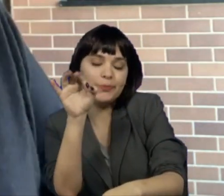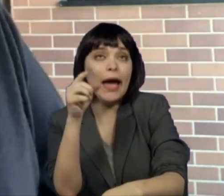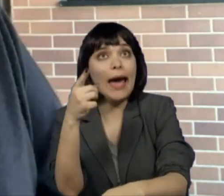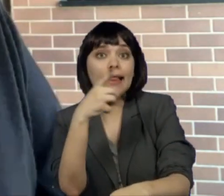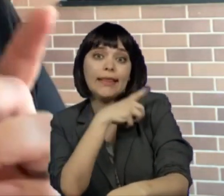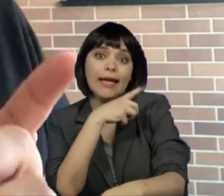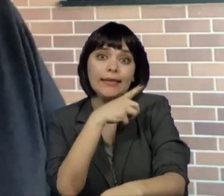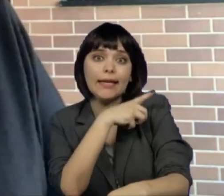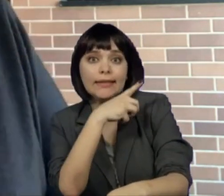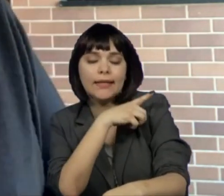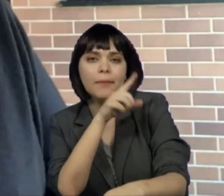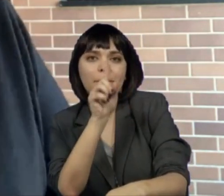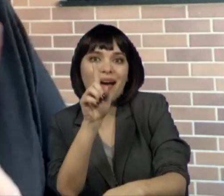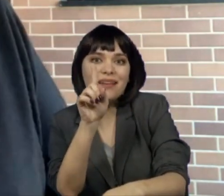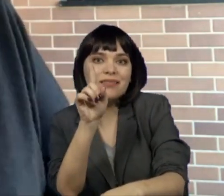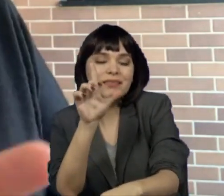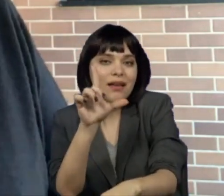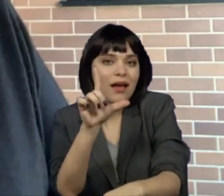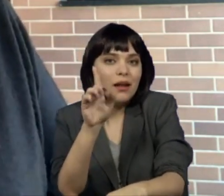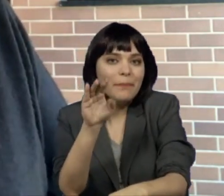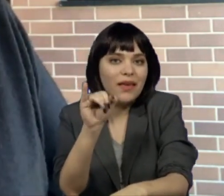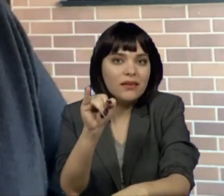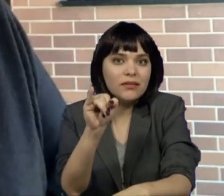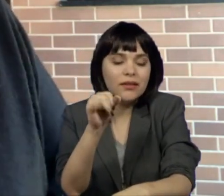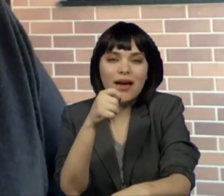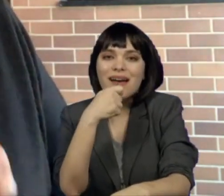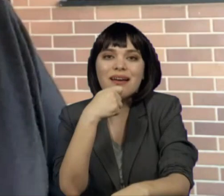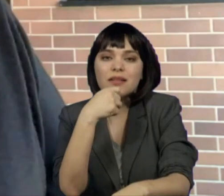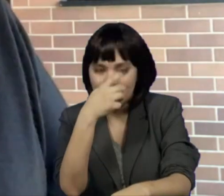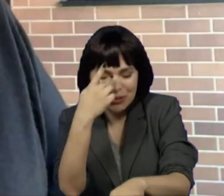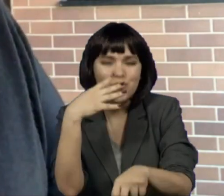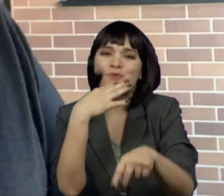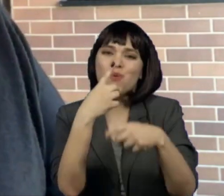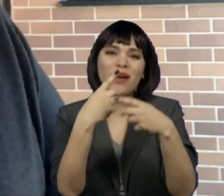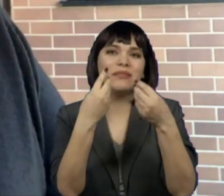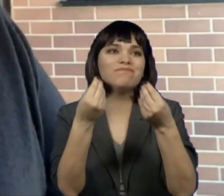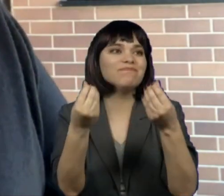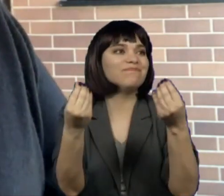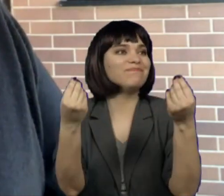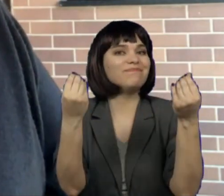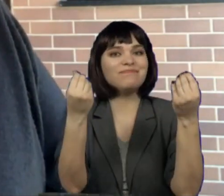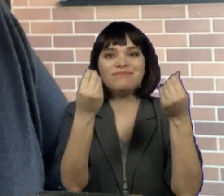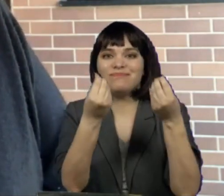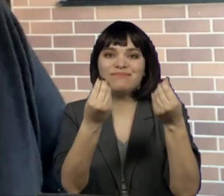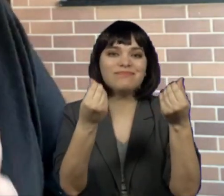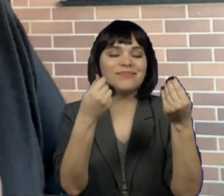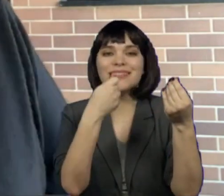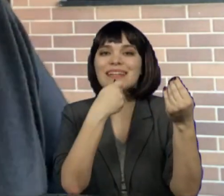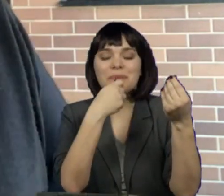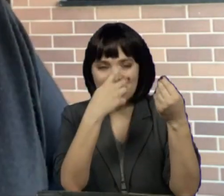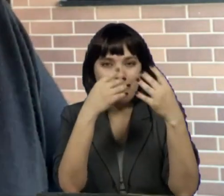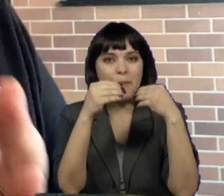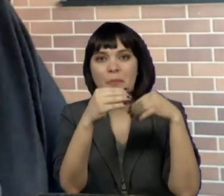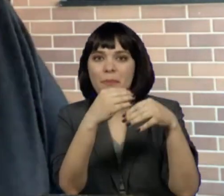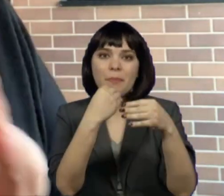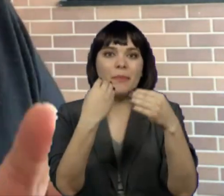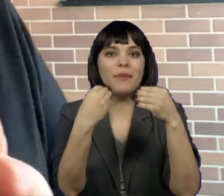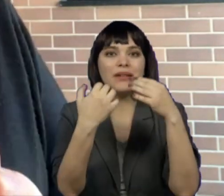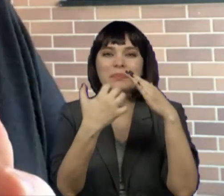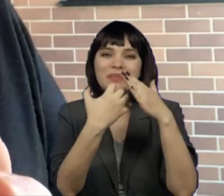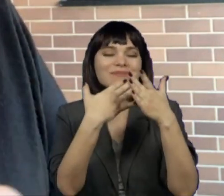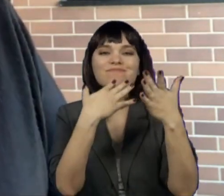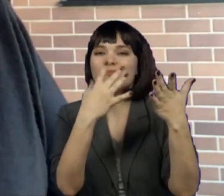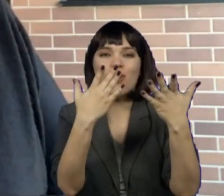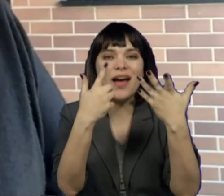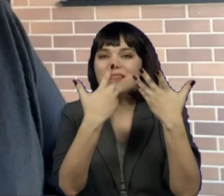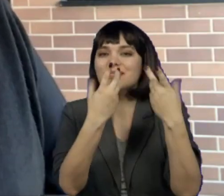situações, ah, mas existe o Estatuto do Idoso. Mas a Lei Brasileira da Inclusão ainda não está na boca do povo. Ainda não está na boca das grandes